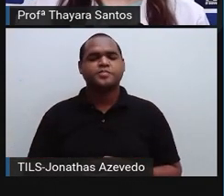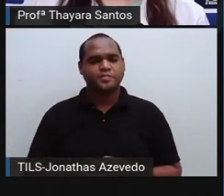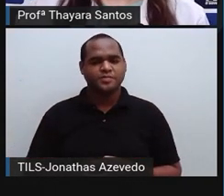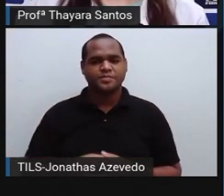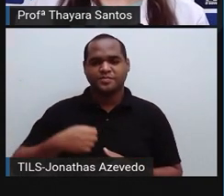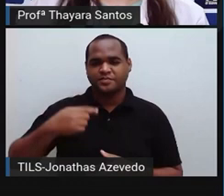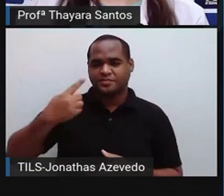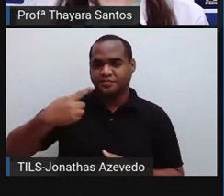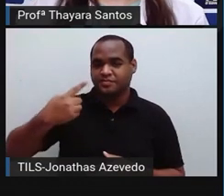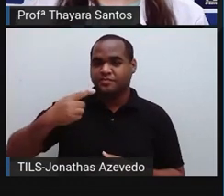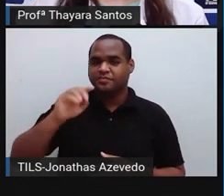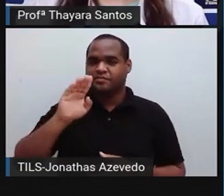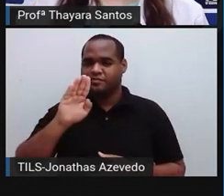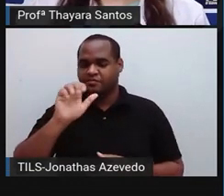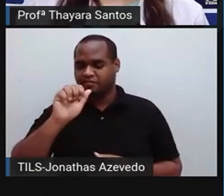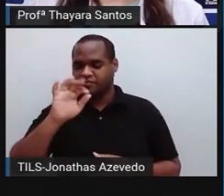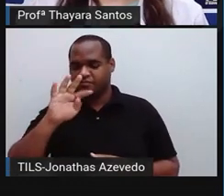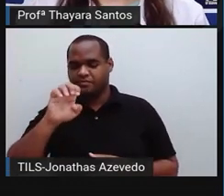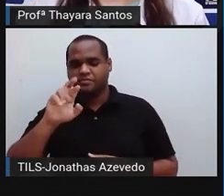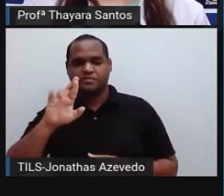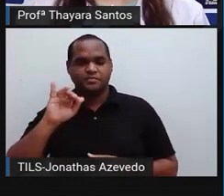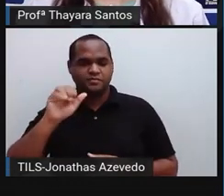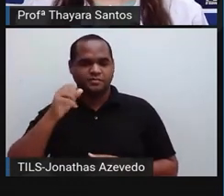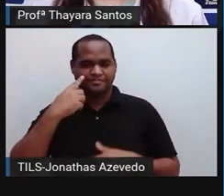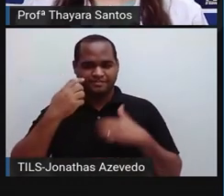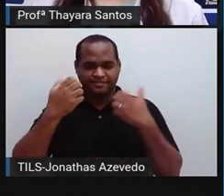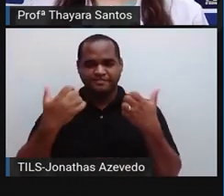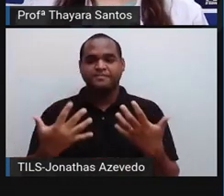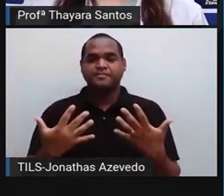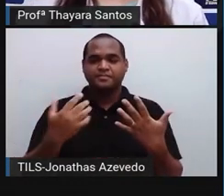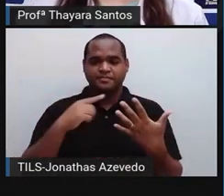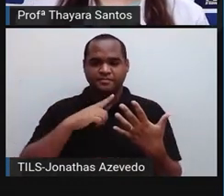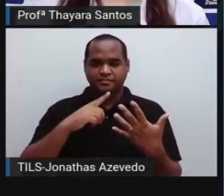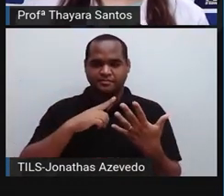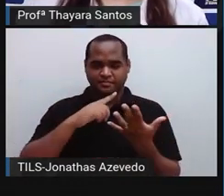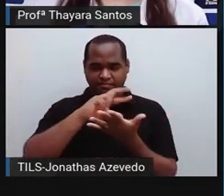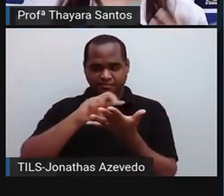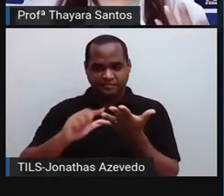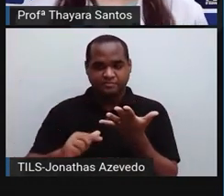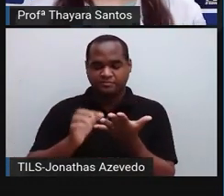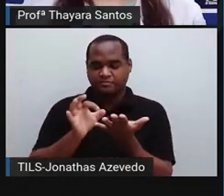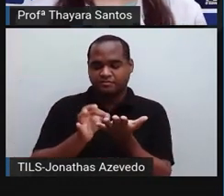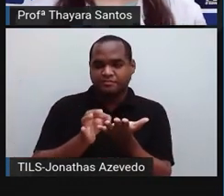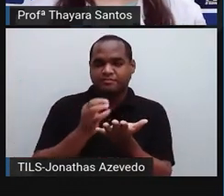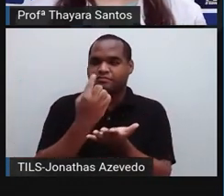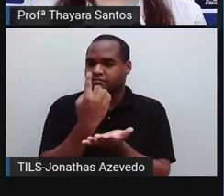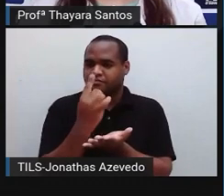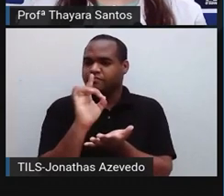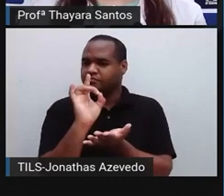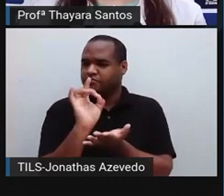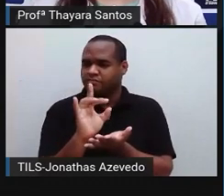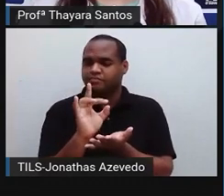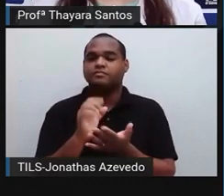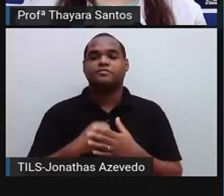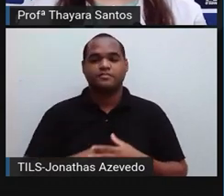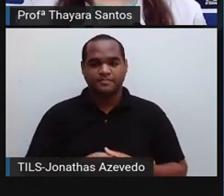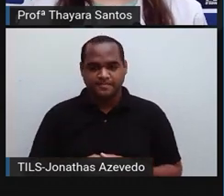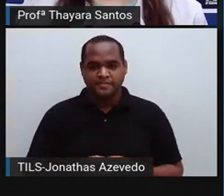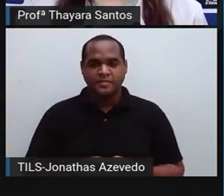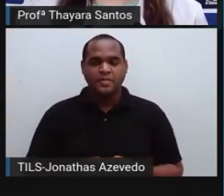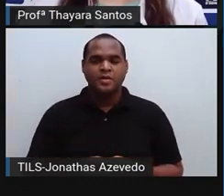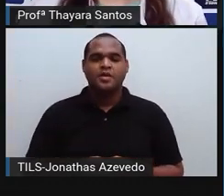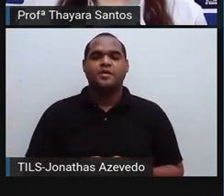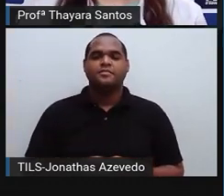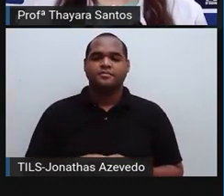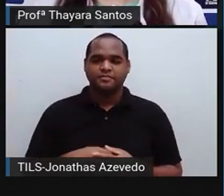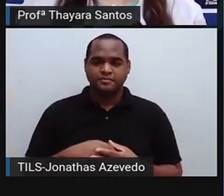Primeiro, as bactérias. Vamos falar sobre elas. As bactérias são organismos que são unicelulares, isso quer dizer que elas são formadas apenas por